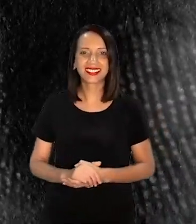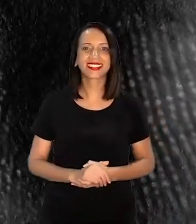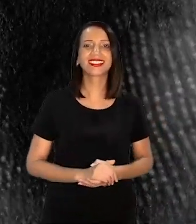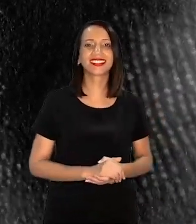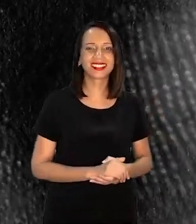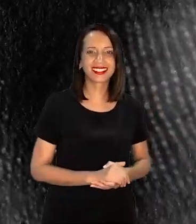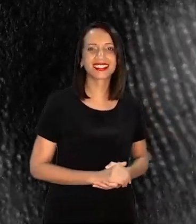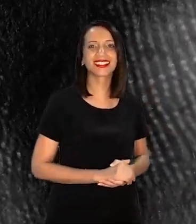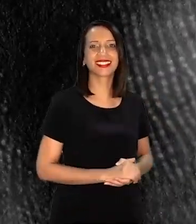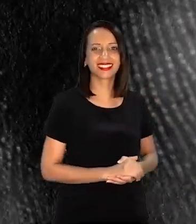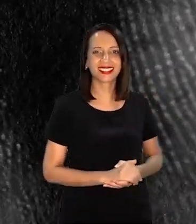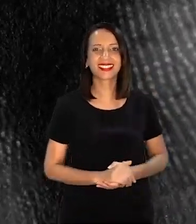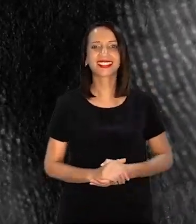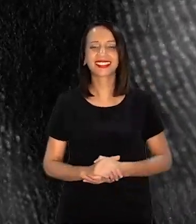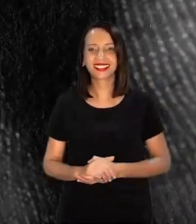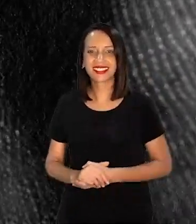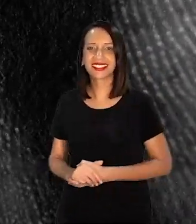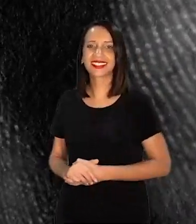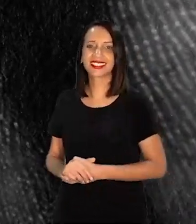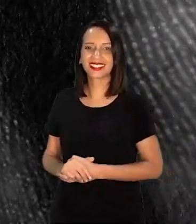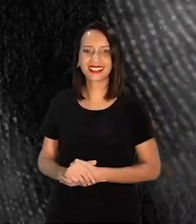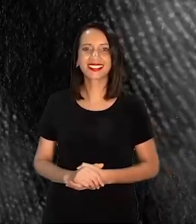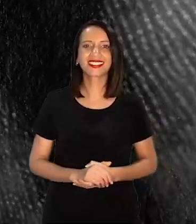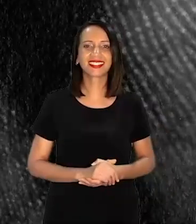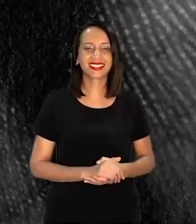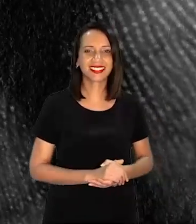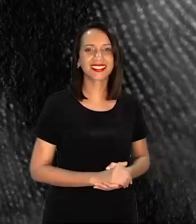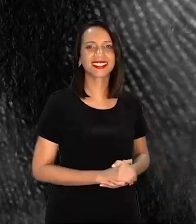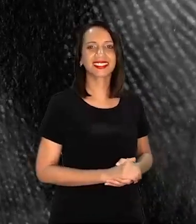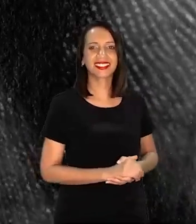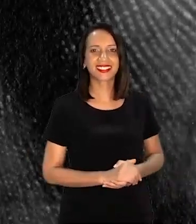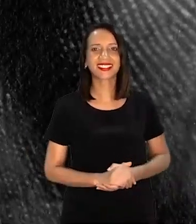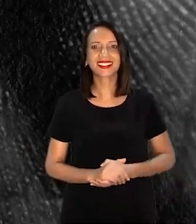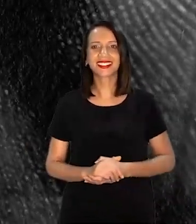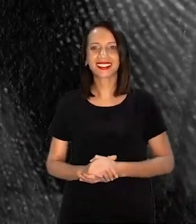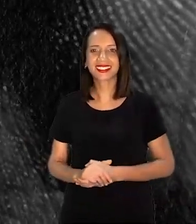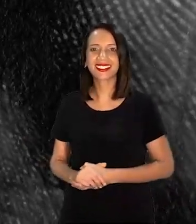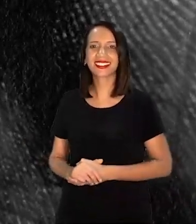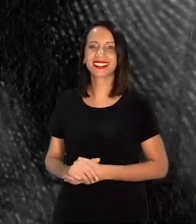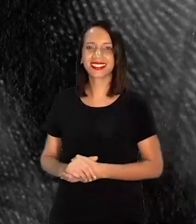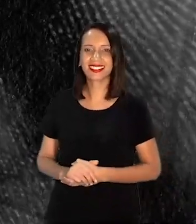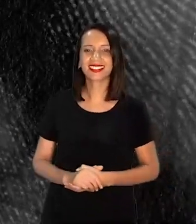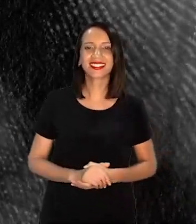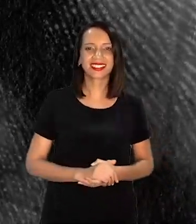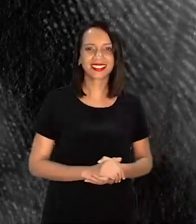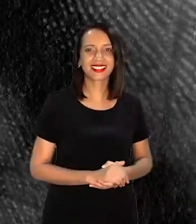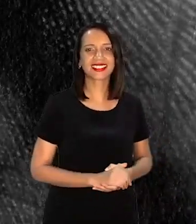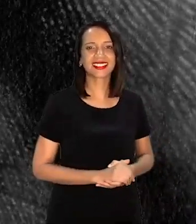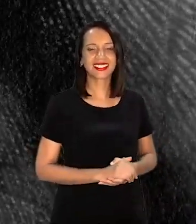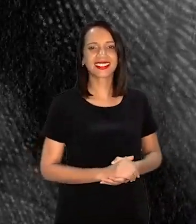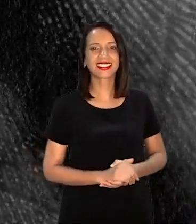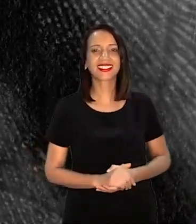Sobre a palma, aparecem as letras de forma uma a uma Do título, A Flor da Pele Cursinho Pimentas